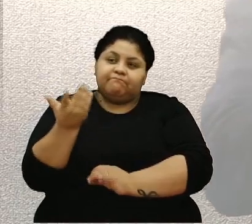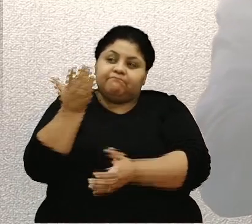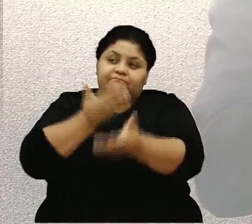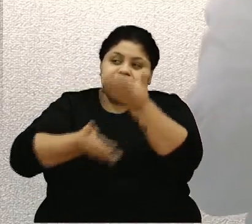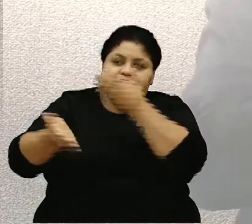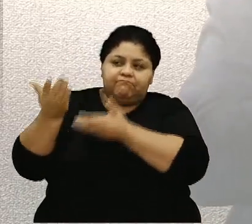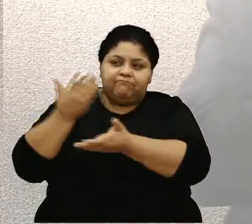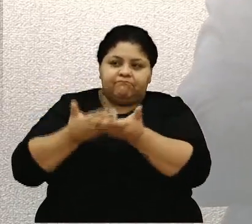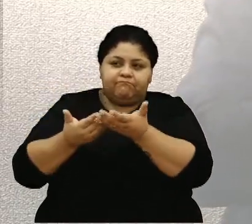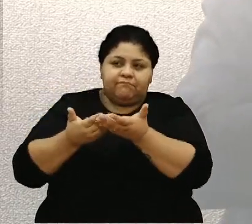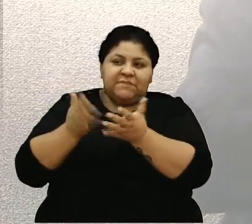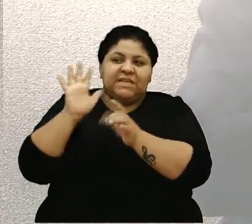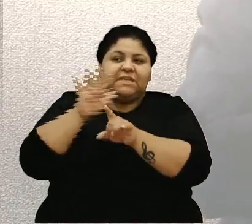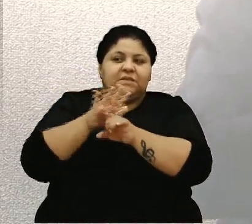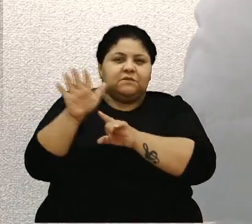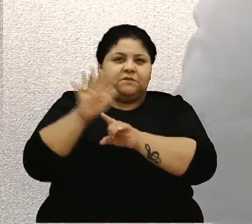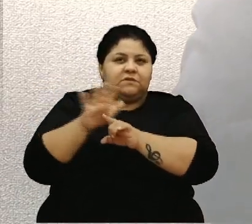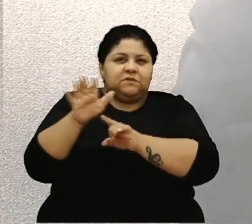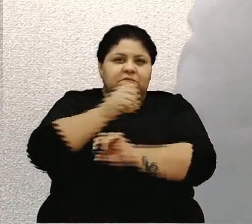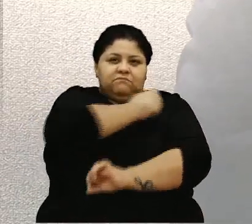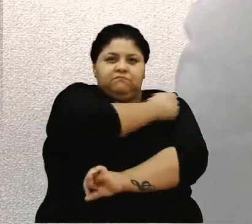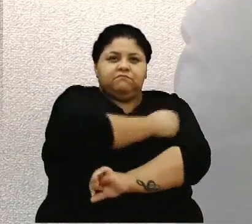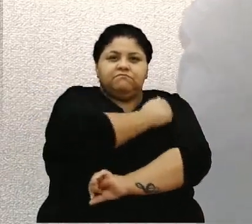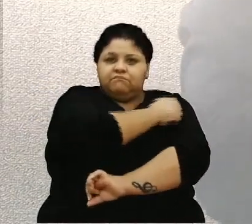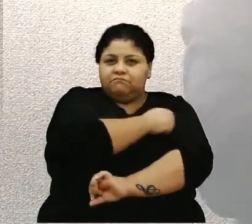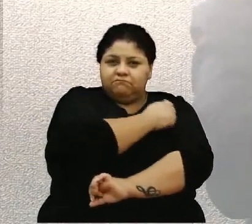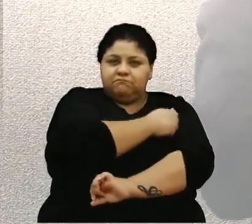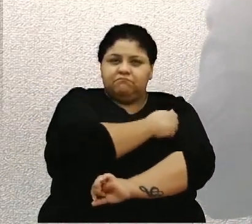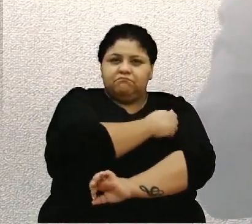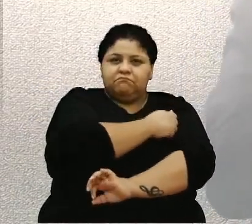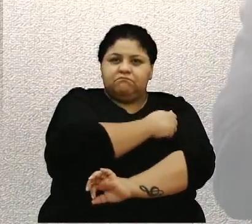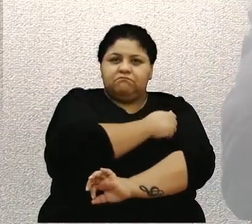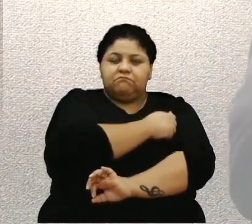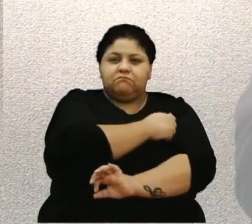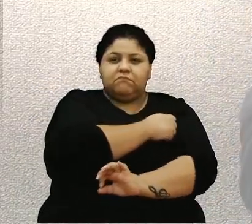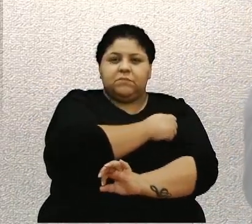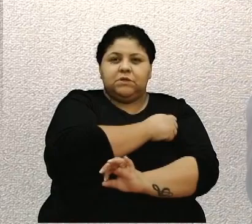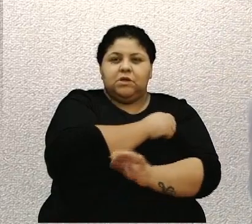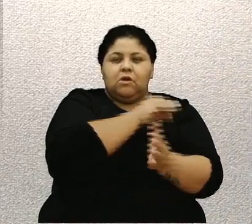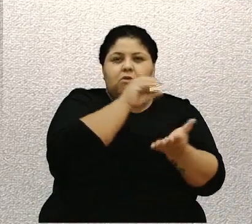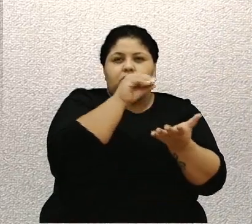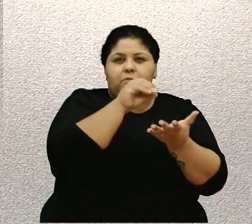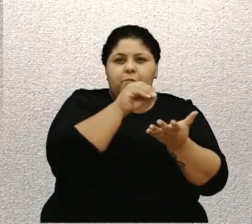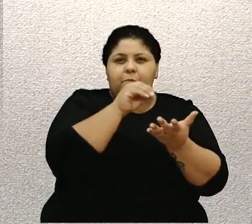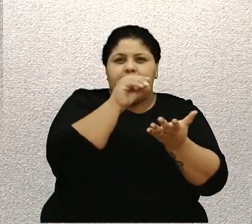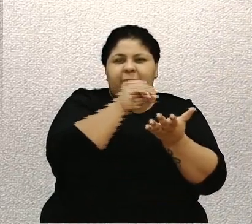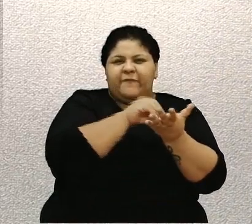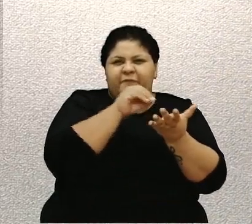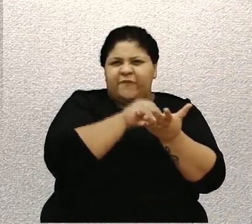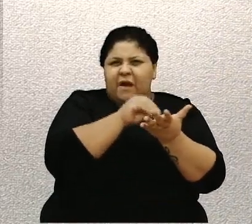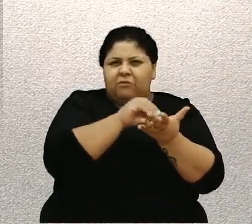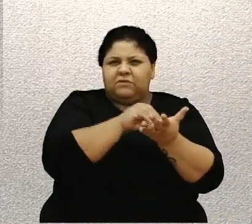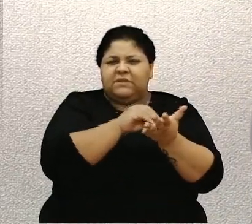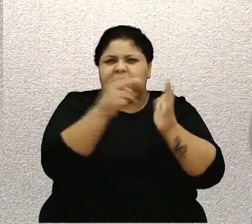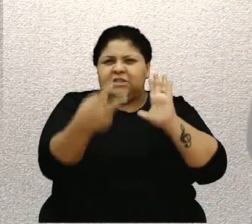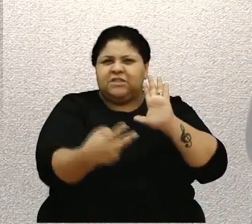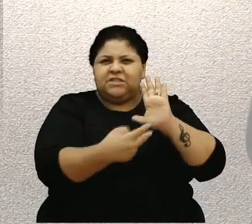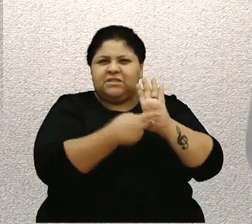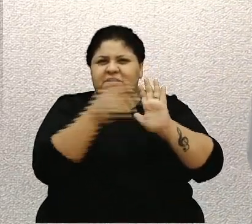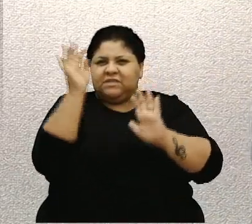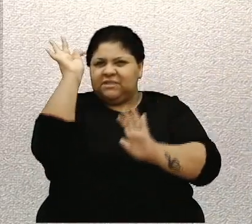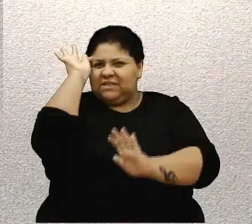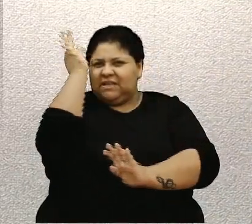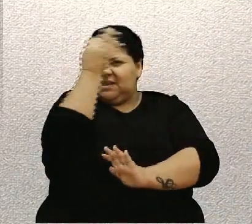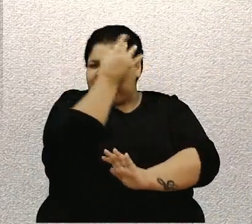as demandas de alunos com déficit de atenção, TDAH, dislexia, descalculia,